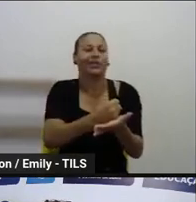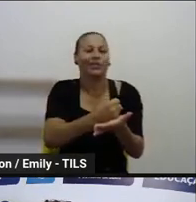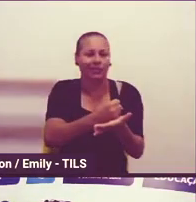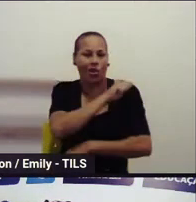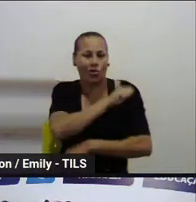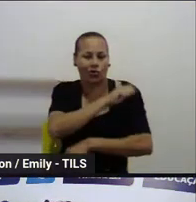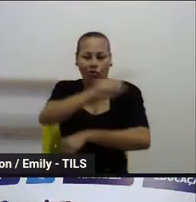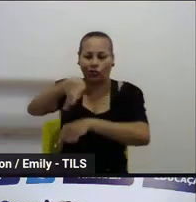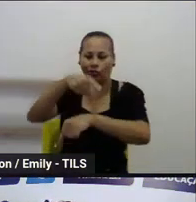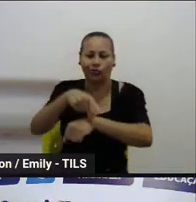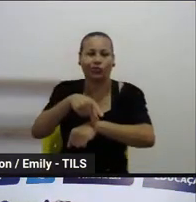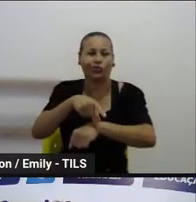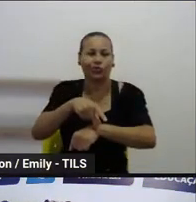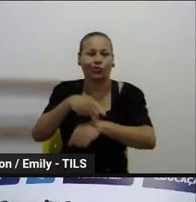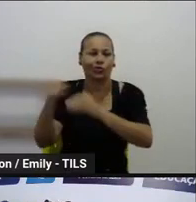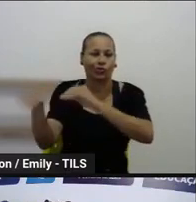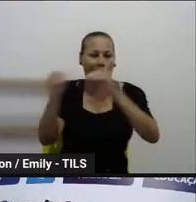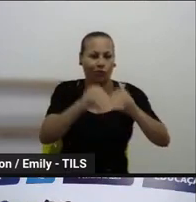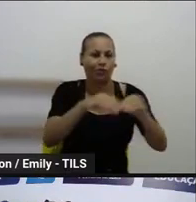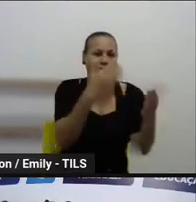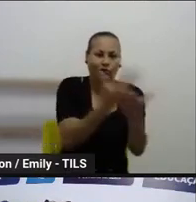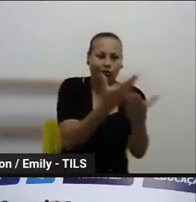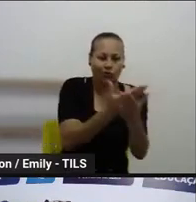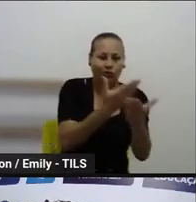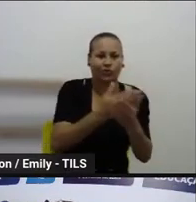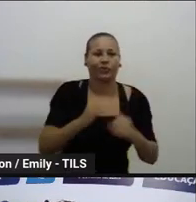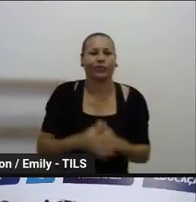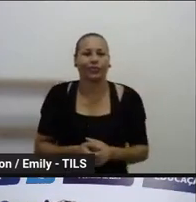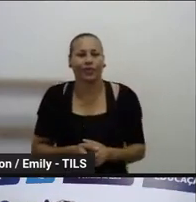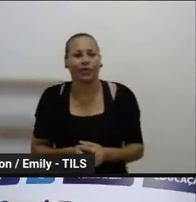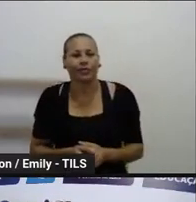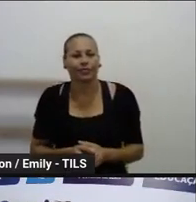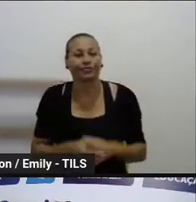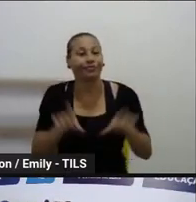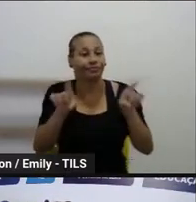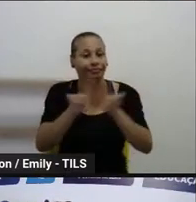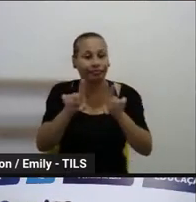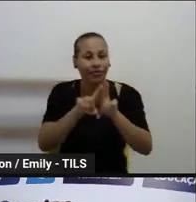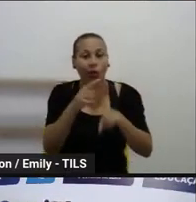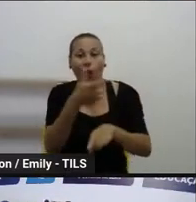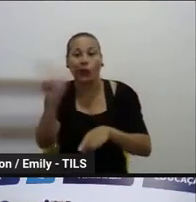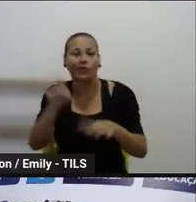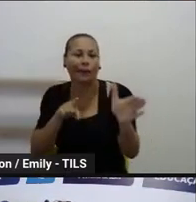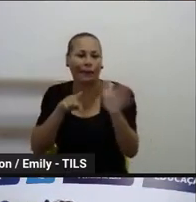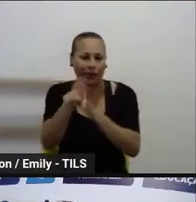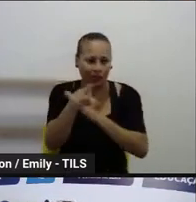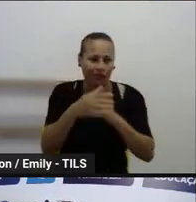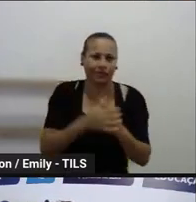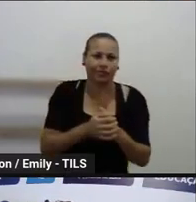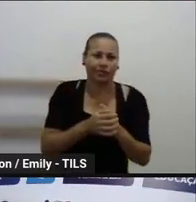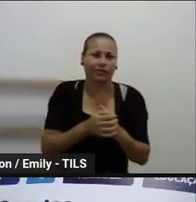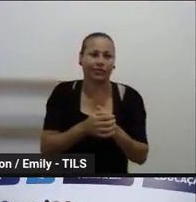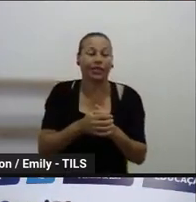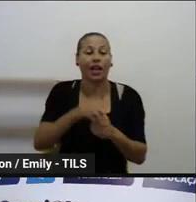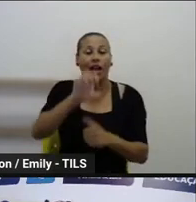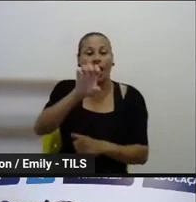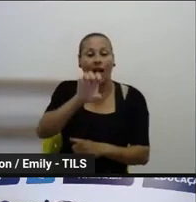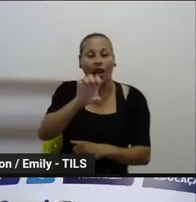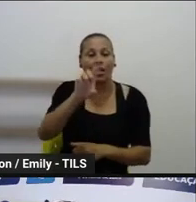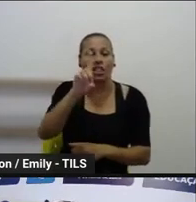de Educação. Uma pergunta aqui sobre o edital. O edital, ele está no diário oficial,